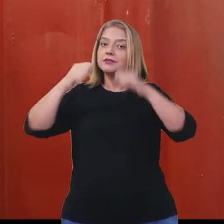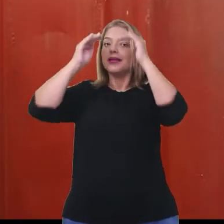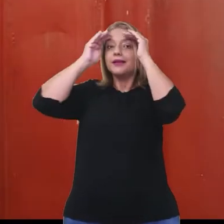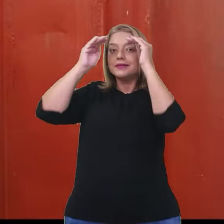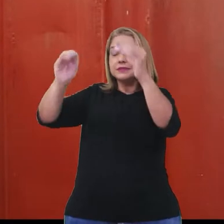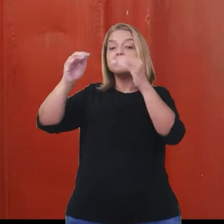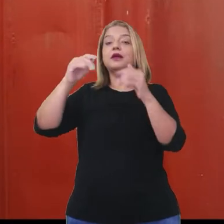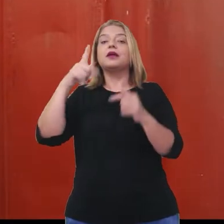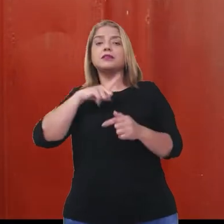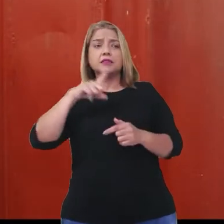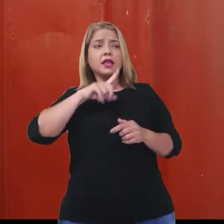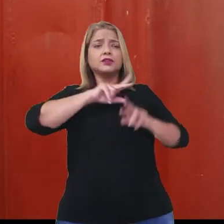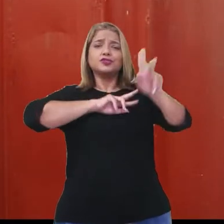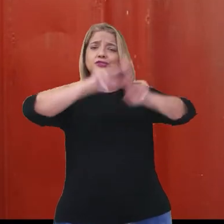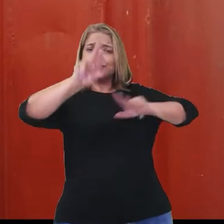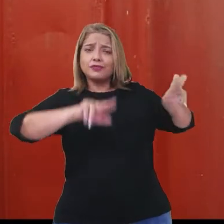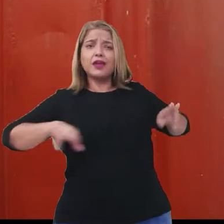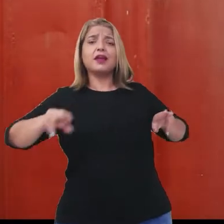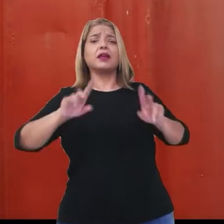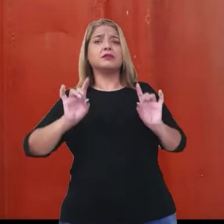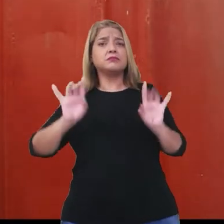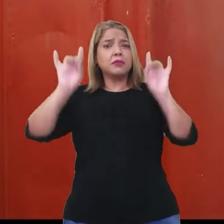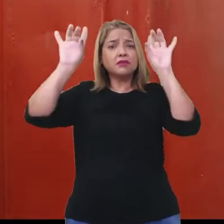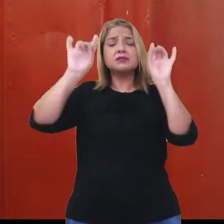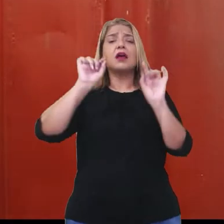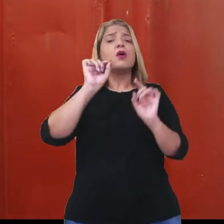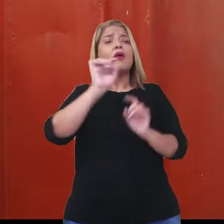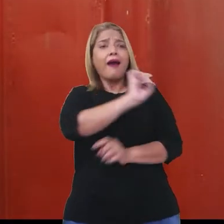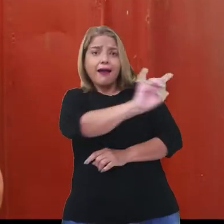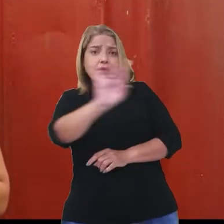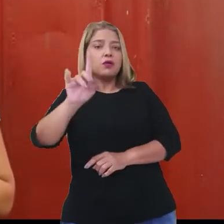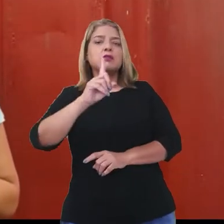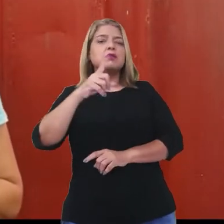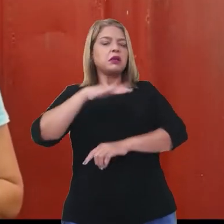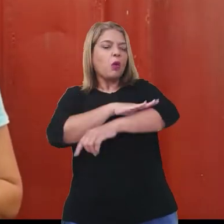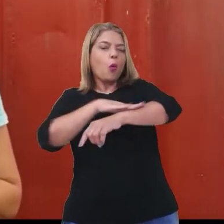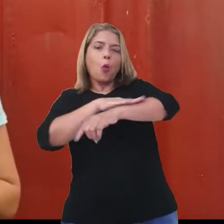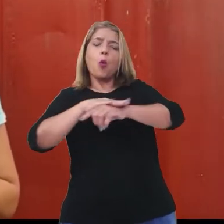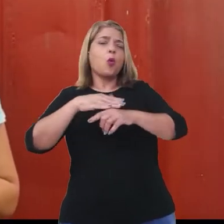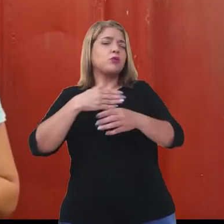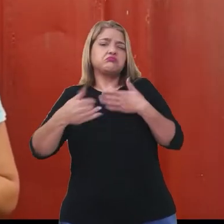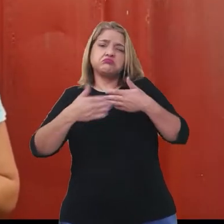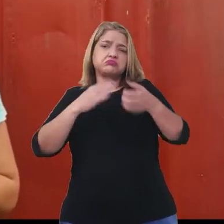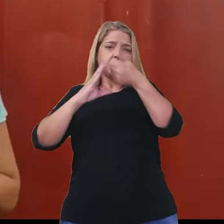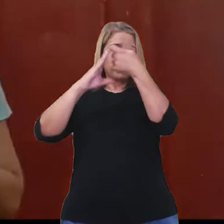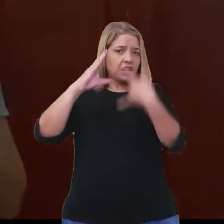e especiais, independente da cor da pele e de suas características físicas.